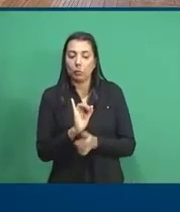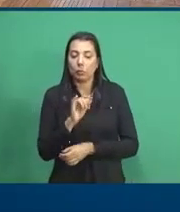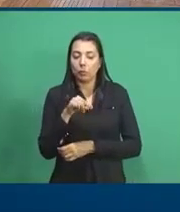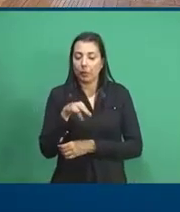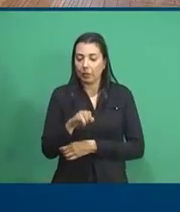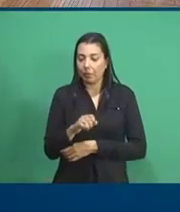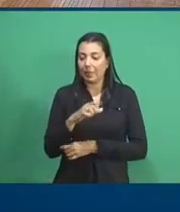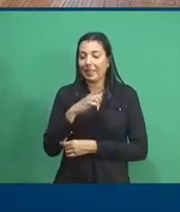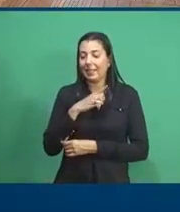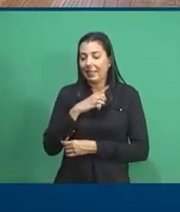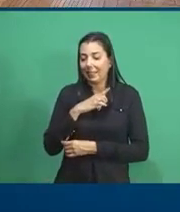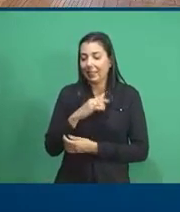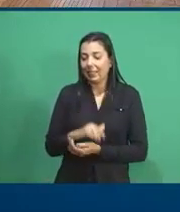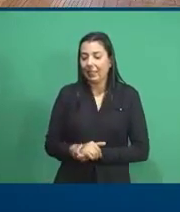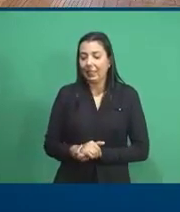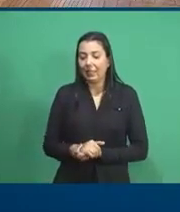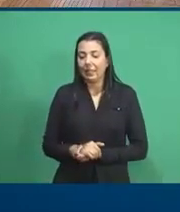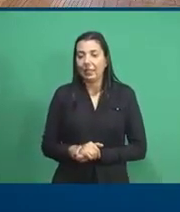tem?